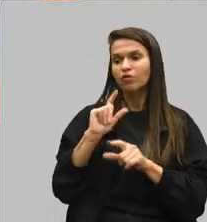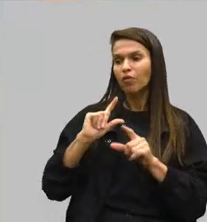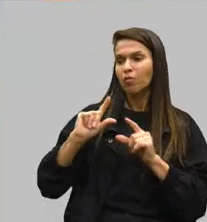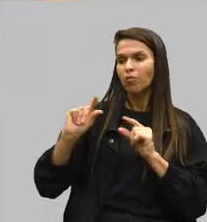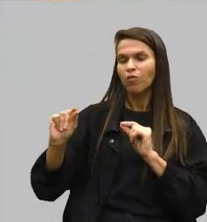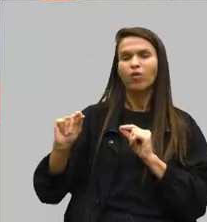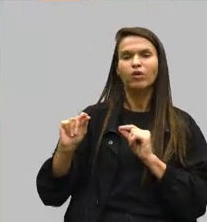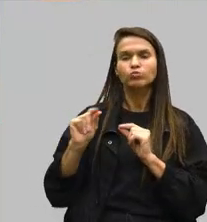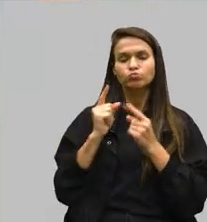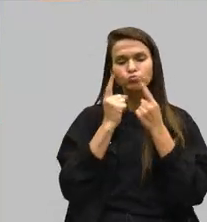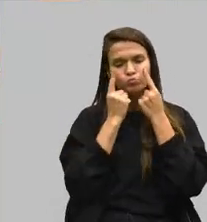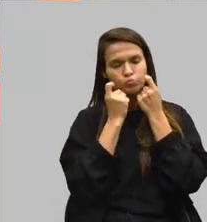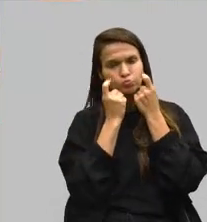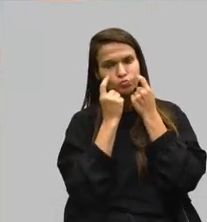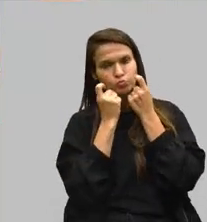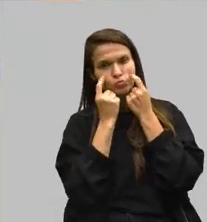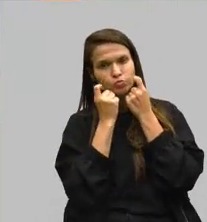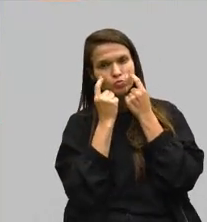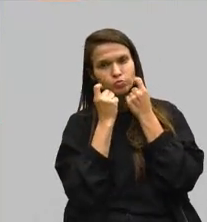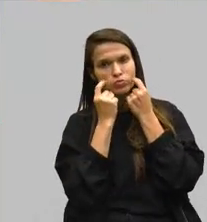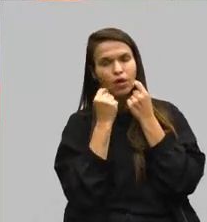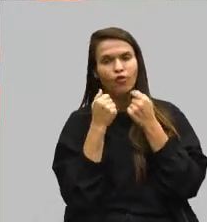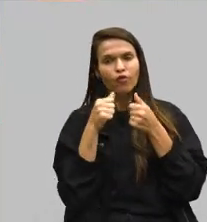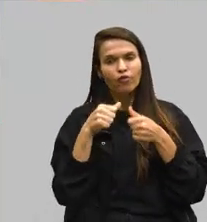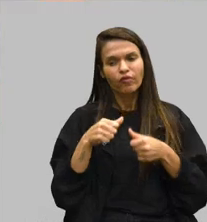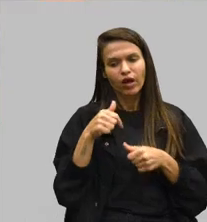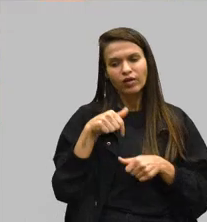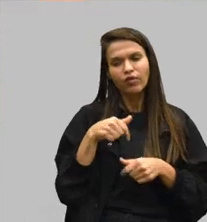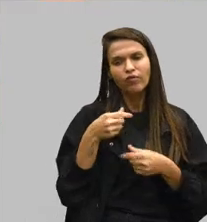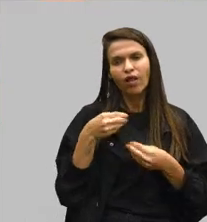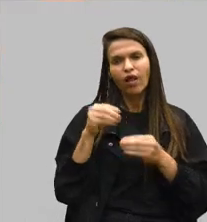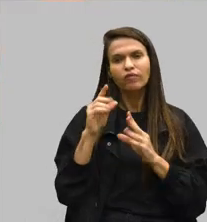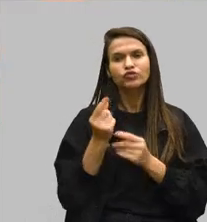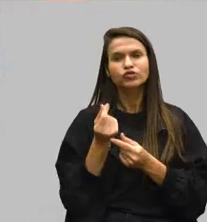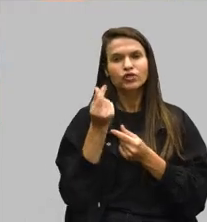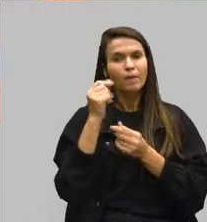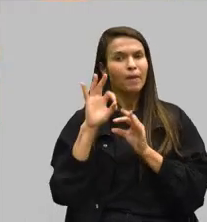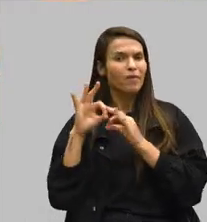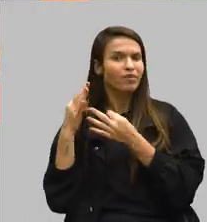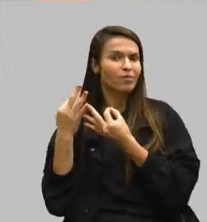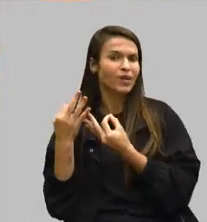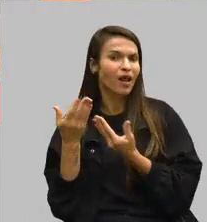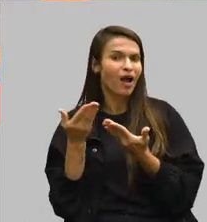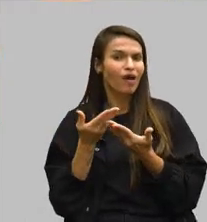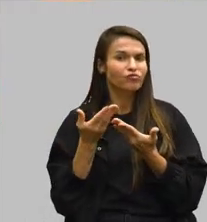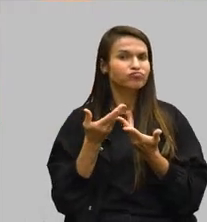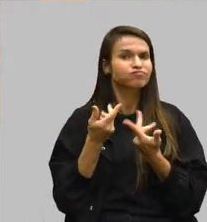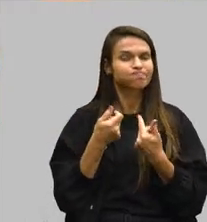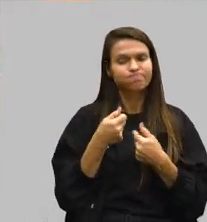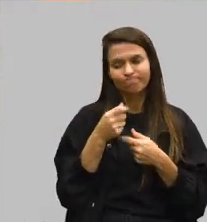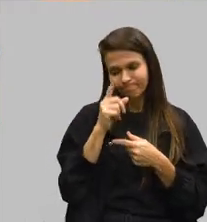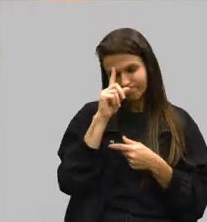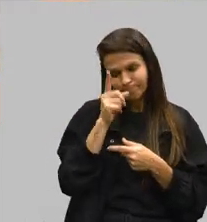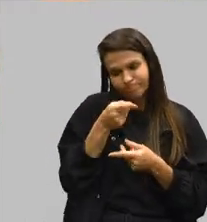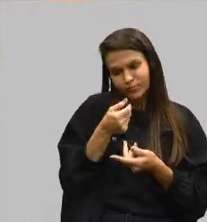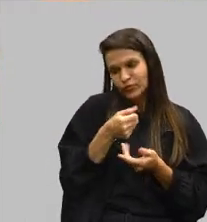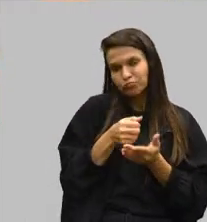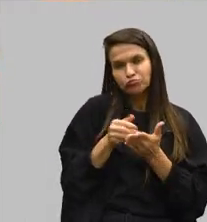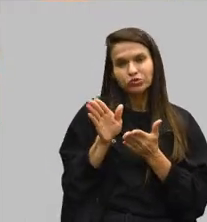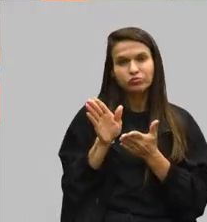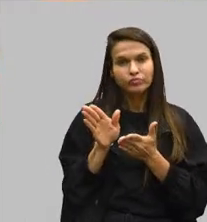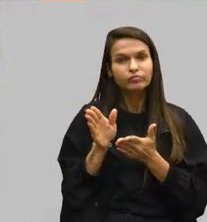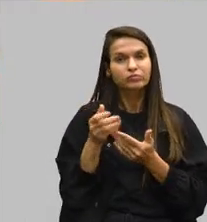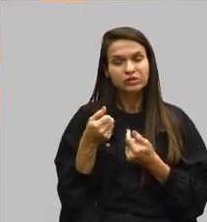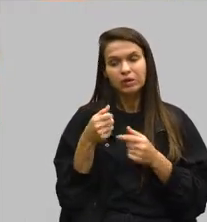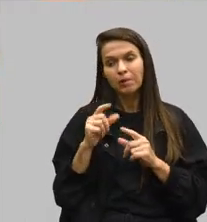forçados, chorando. Eu ia ficar aqui, ia levar dinheiro com força para a minha família, agora não trabalhou dois, três dias, tive que ir embora. Então,